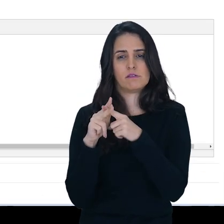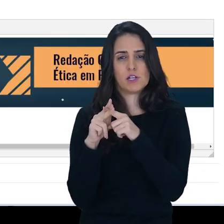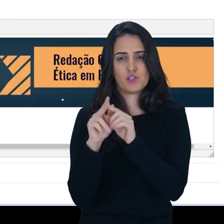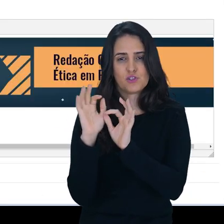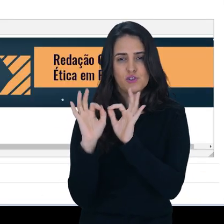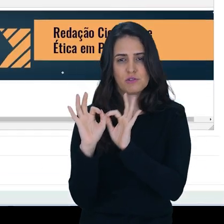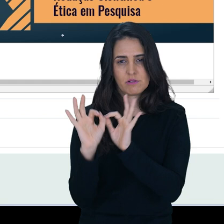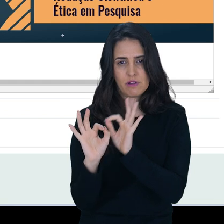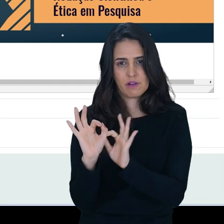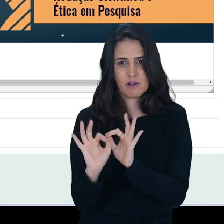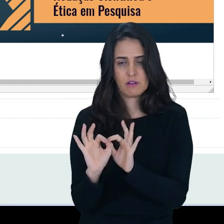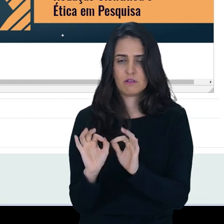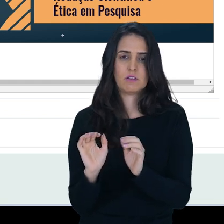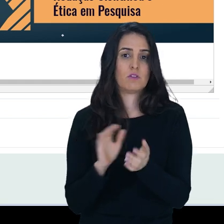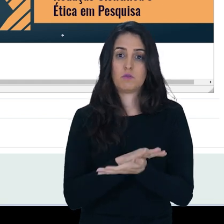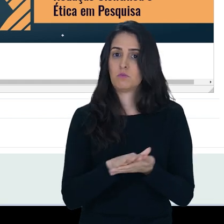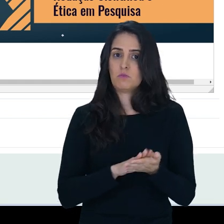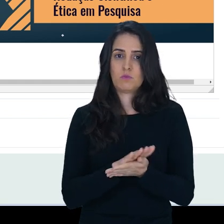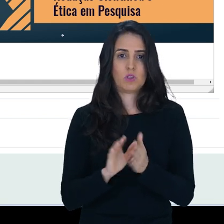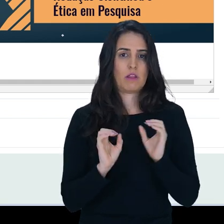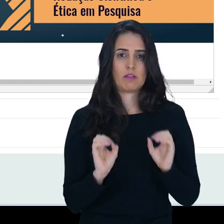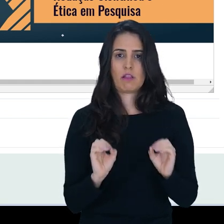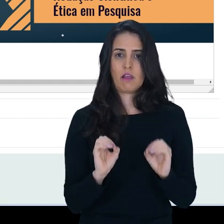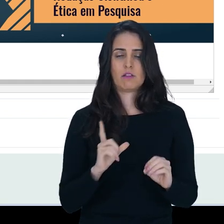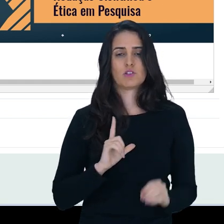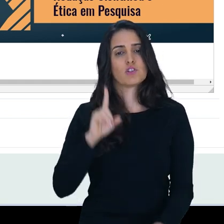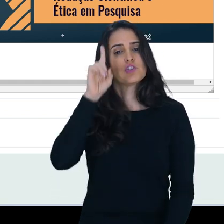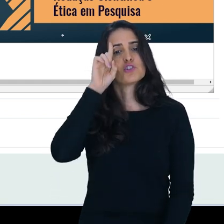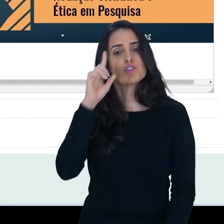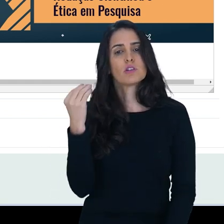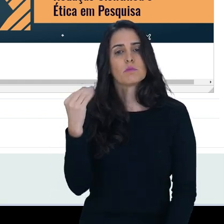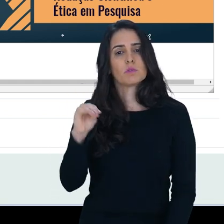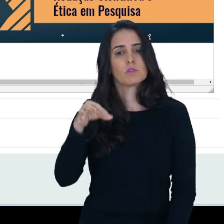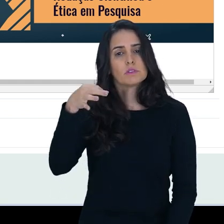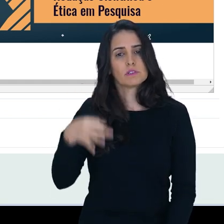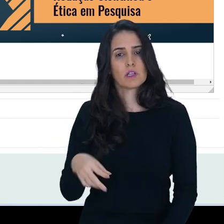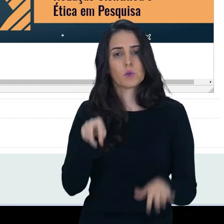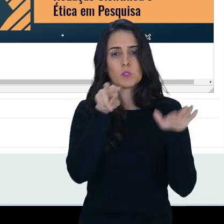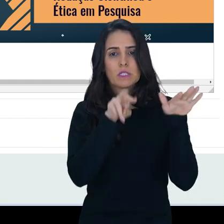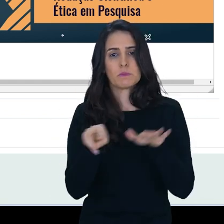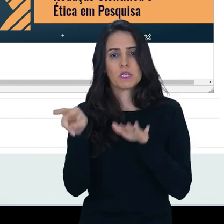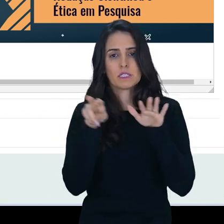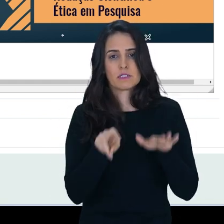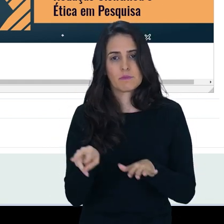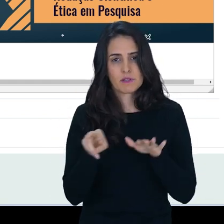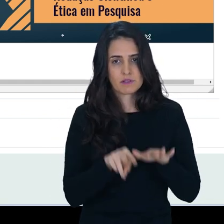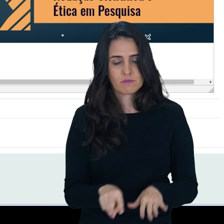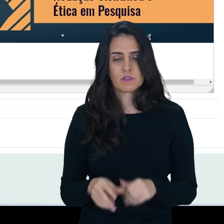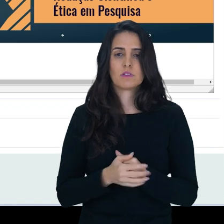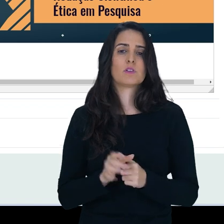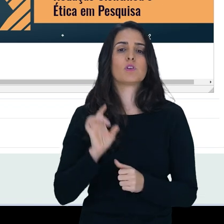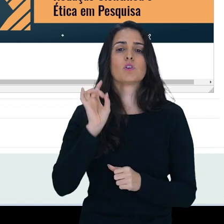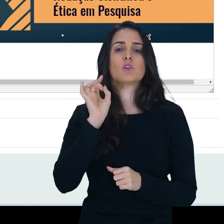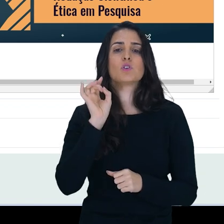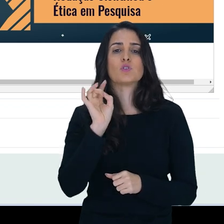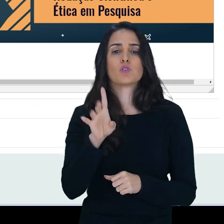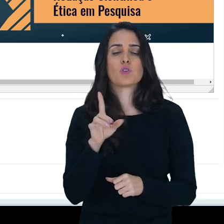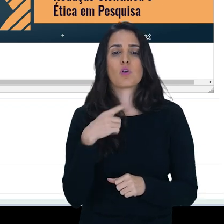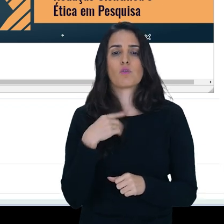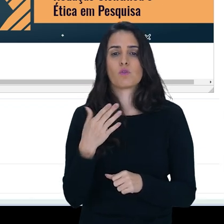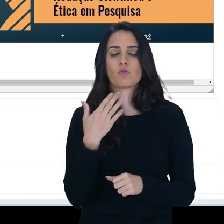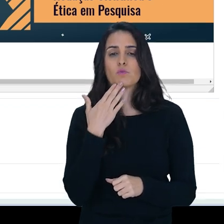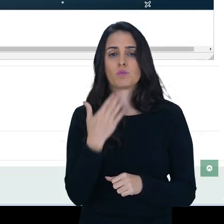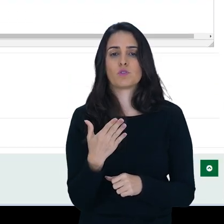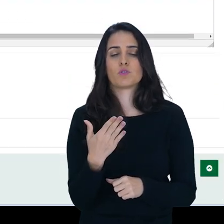editar essa semana e aqui eu não vou mexer em nada, na data já está configurado no formato semanal e vou vir aqui em